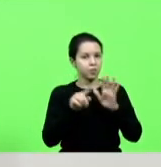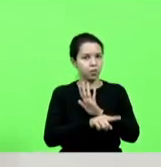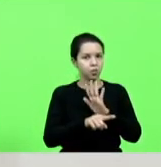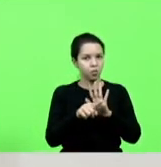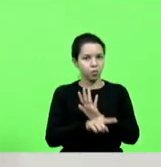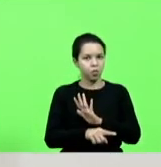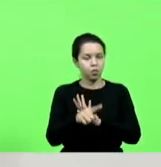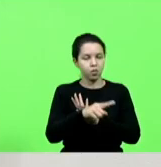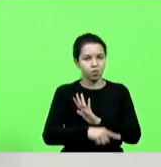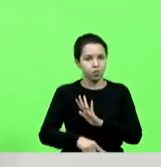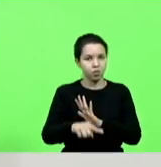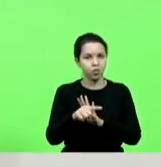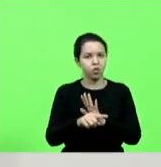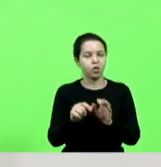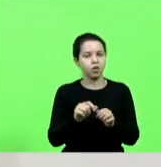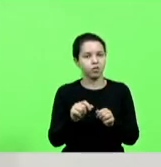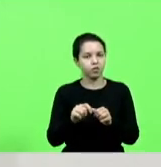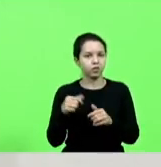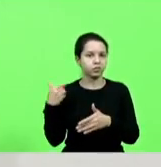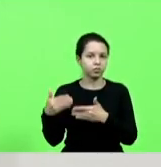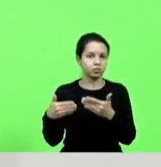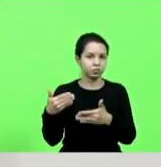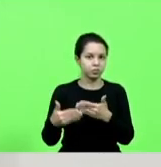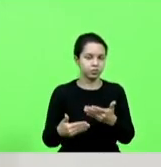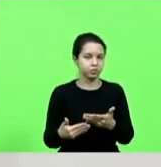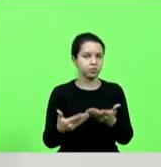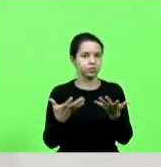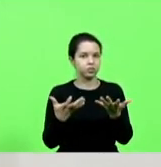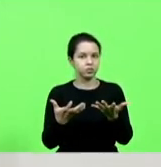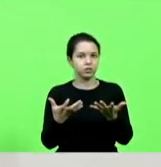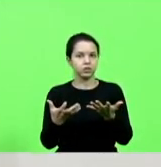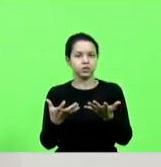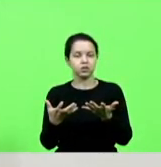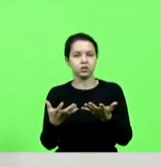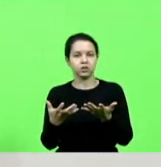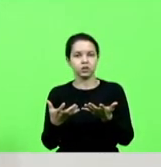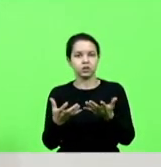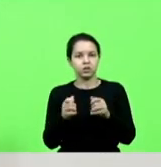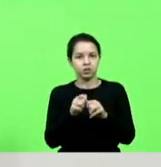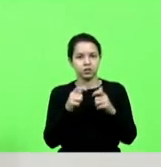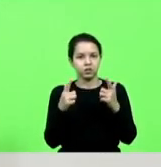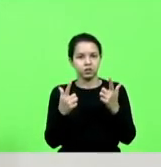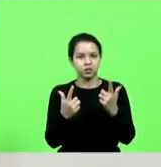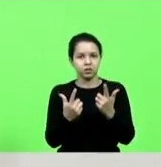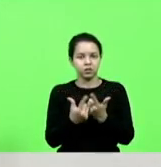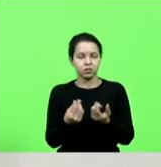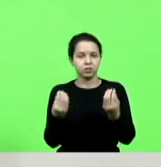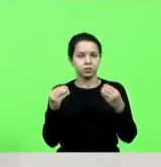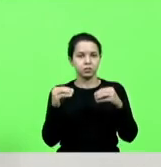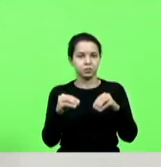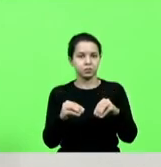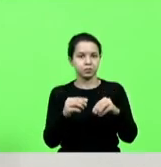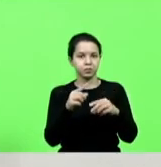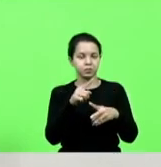fazendo recentemente eu queria que a nossa assembleia pudesse colocar três fotos